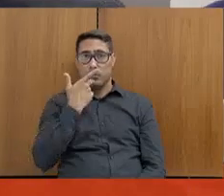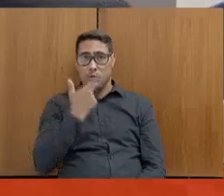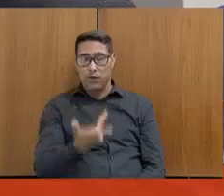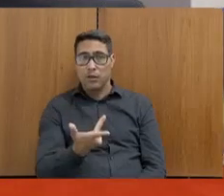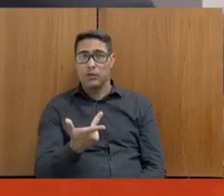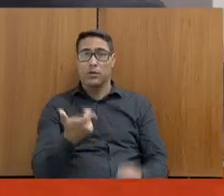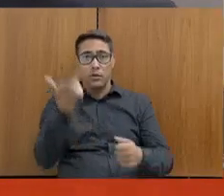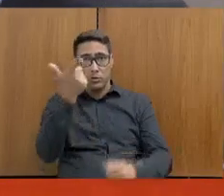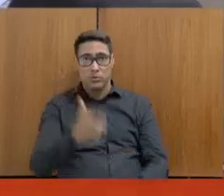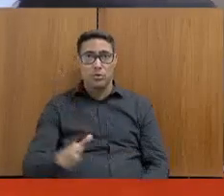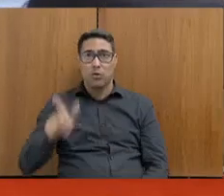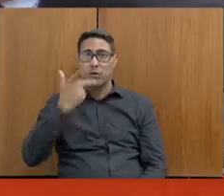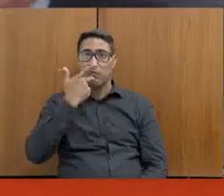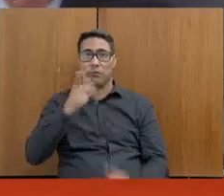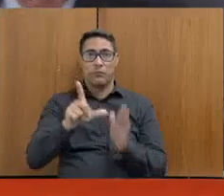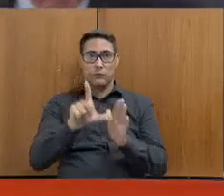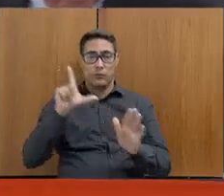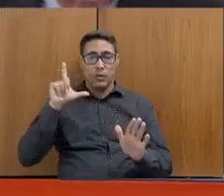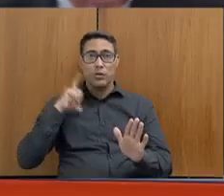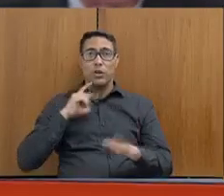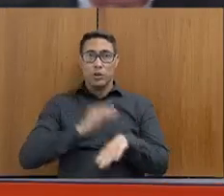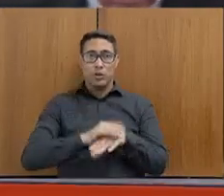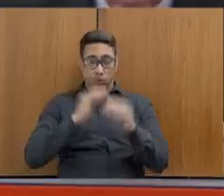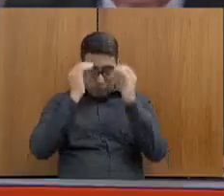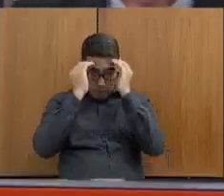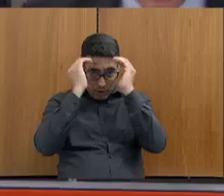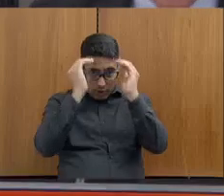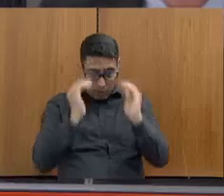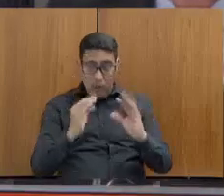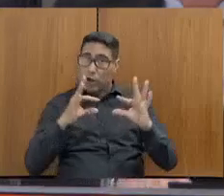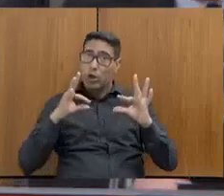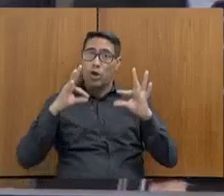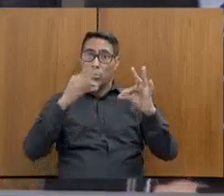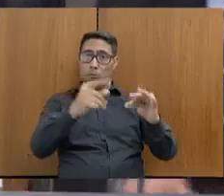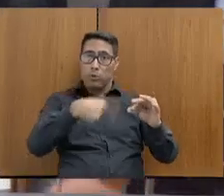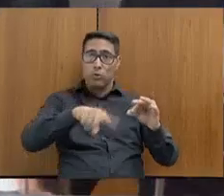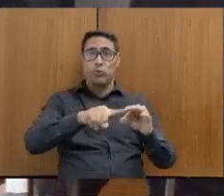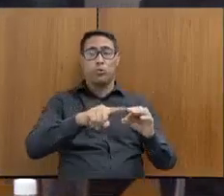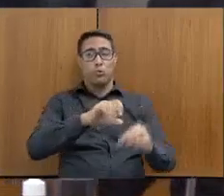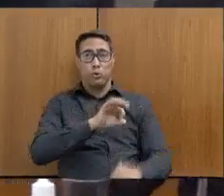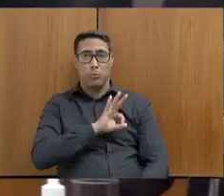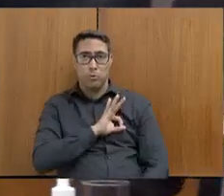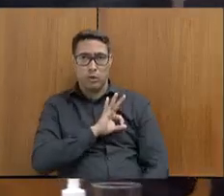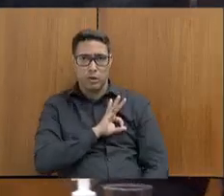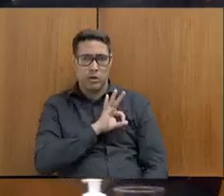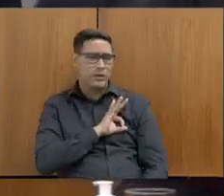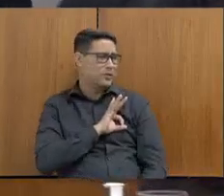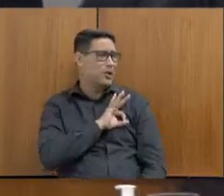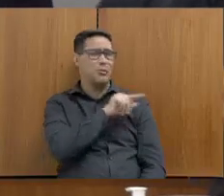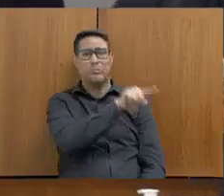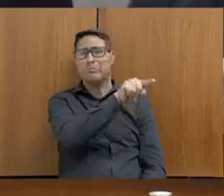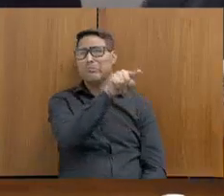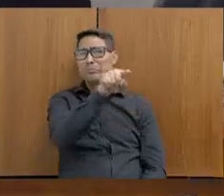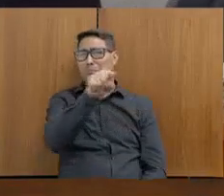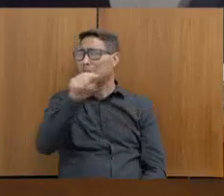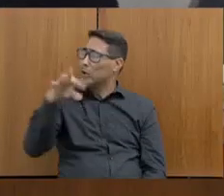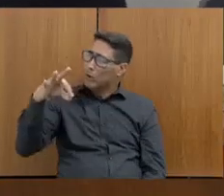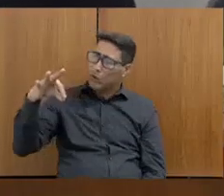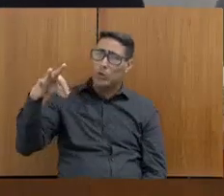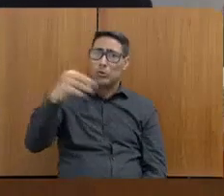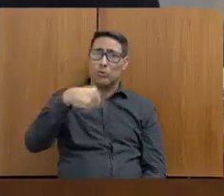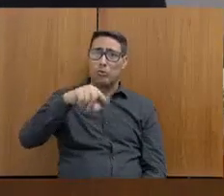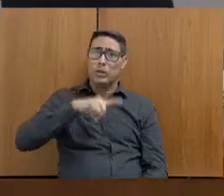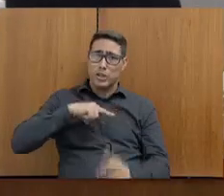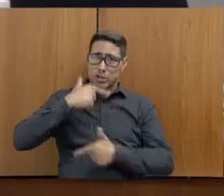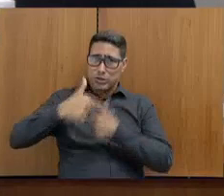reiterar aquilo que a gente falou, o nosso respeito por todos os agentes de segurança pública, seja policial penal, civil e militar. Conta sempre com o nosso